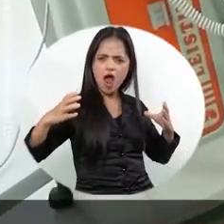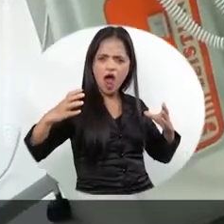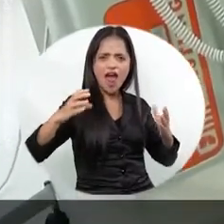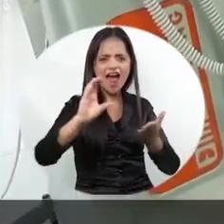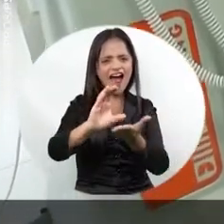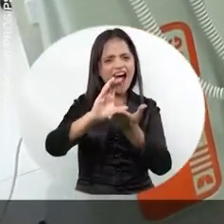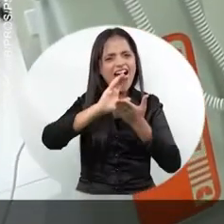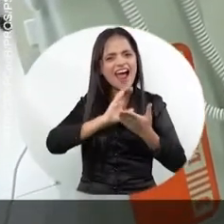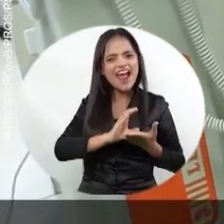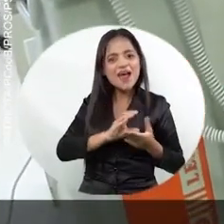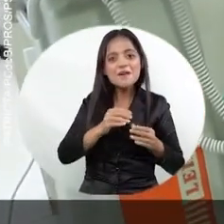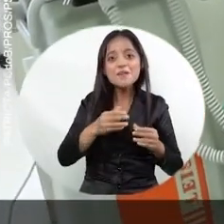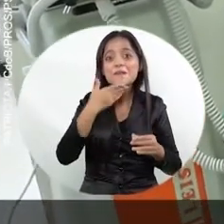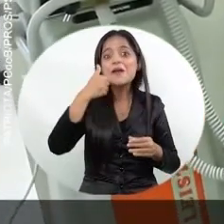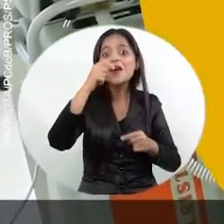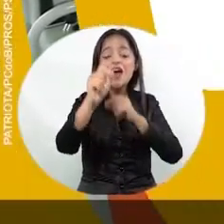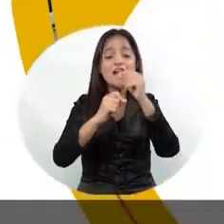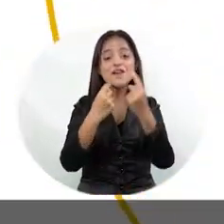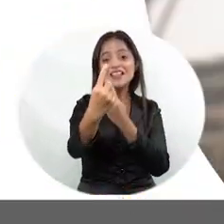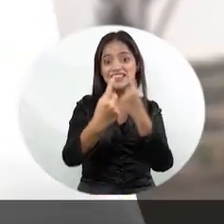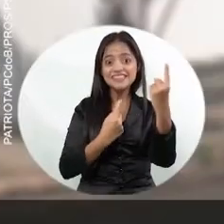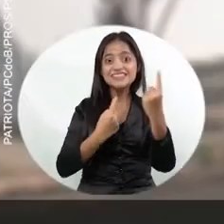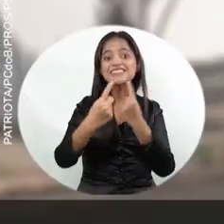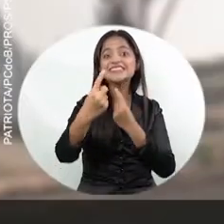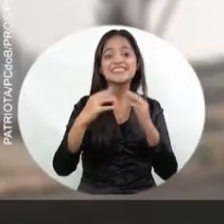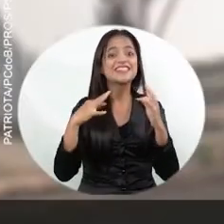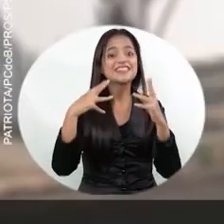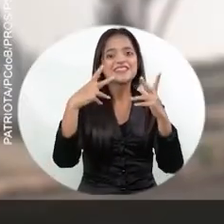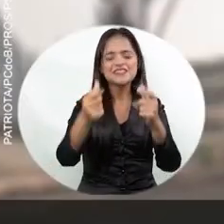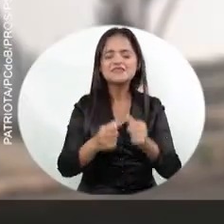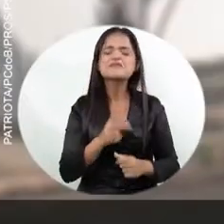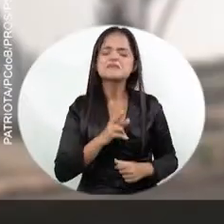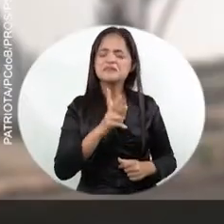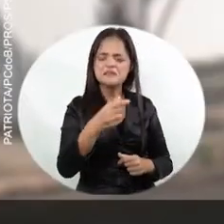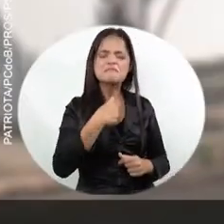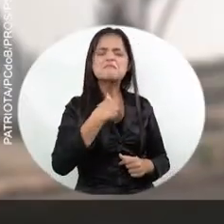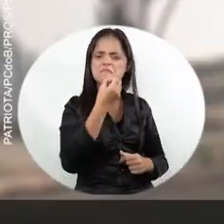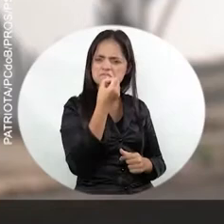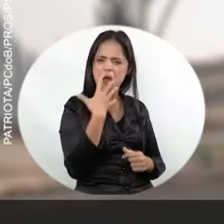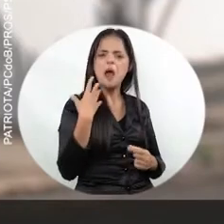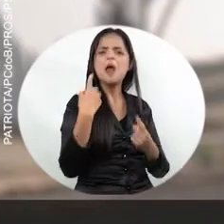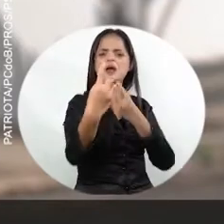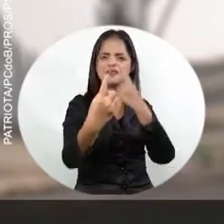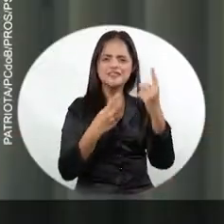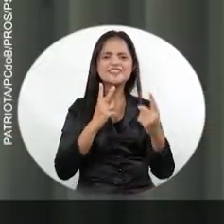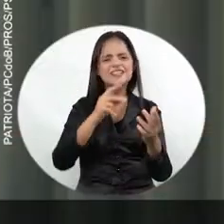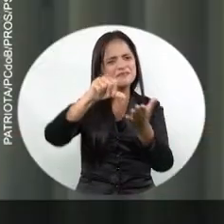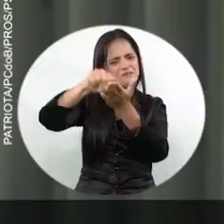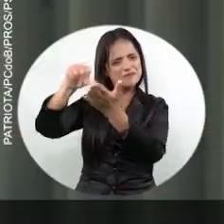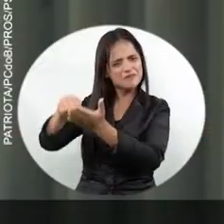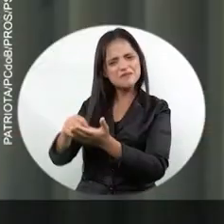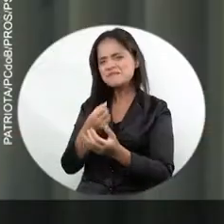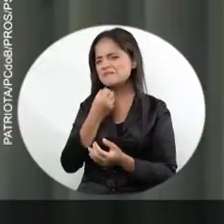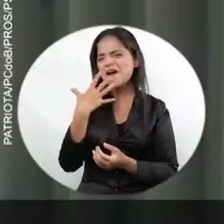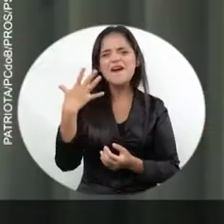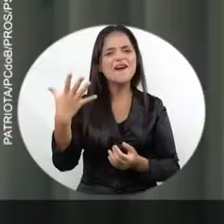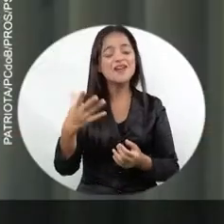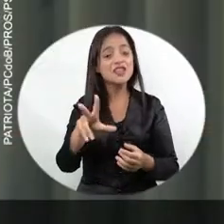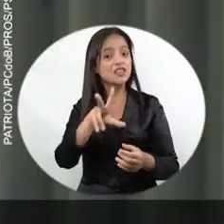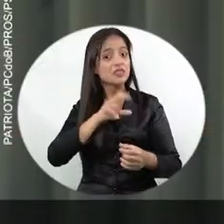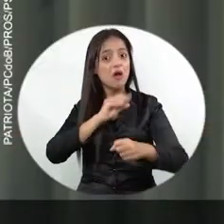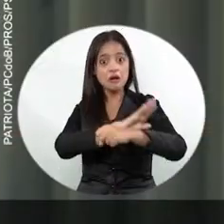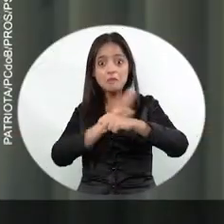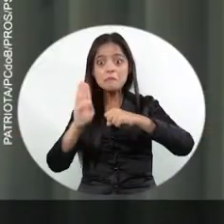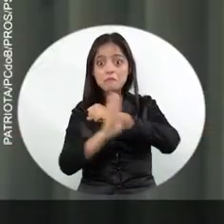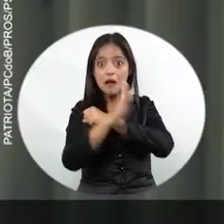para aumentar ainda mais a qualidade desse atendimento. Eu sempre fui muito bem atendida, toda vez que eu procurei o postinho. É, aqui no Santa Rosa, nós temos